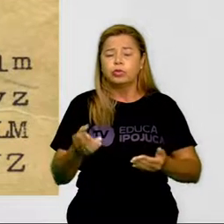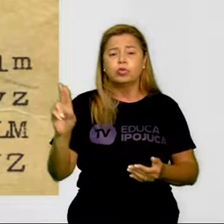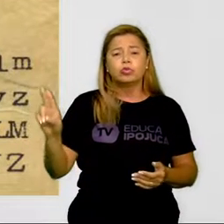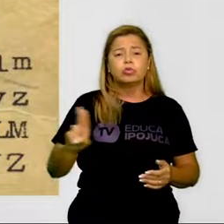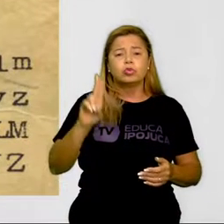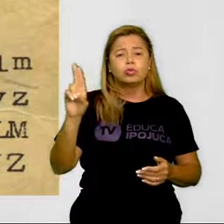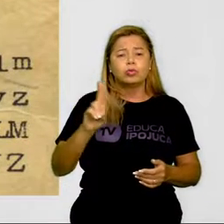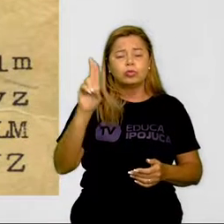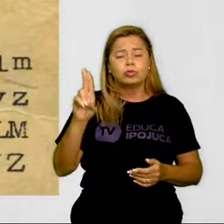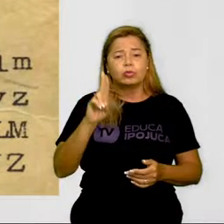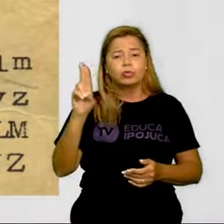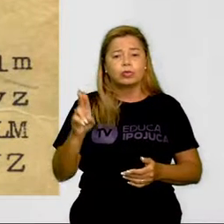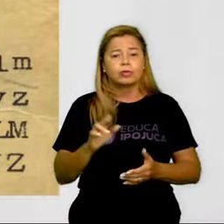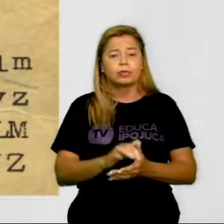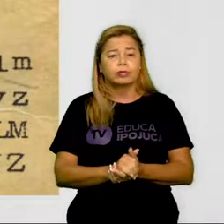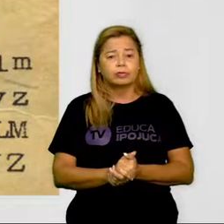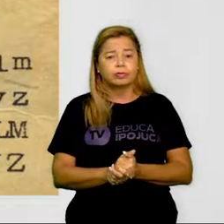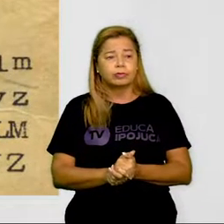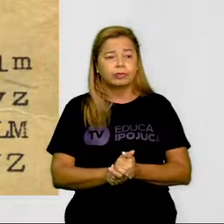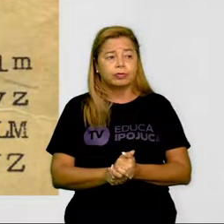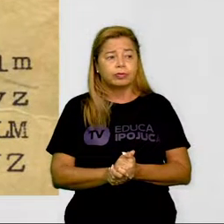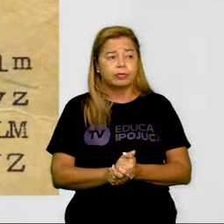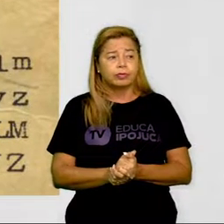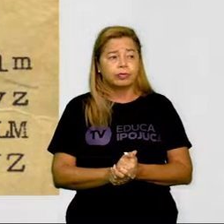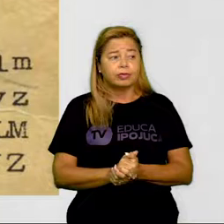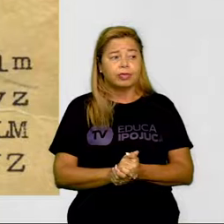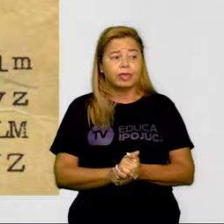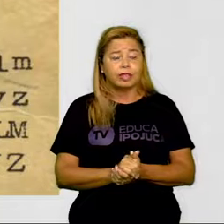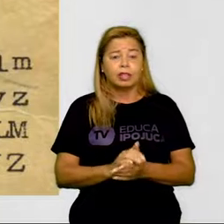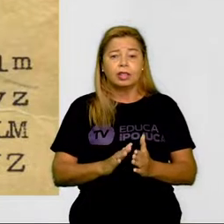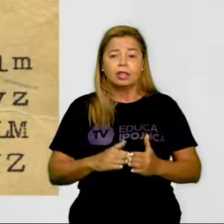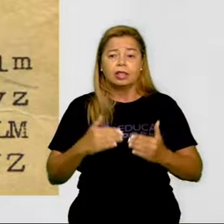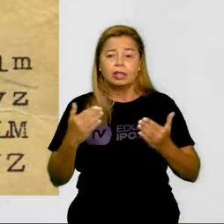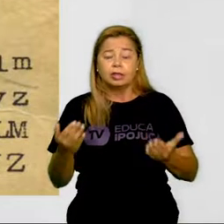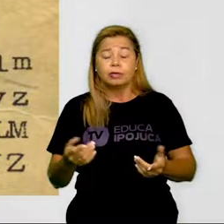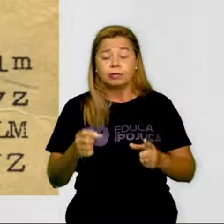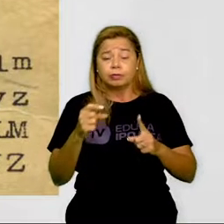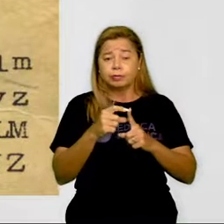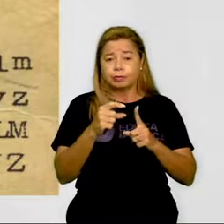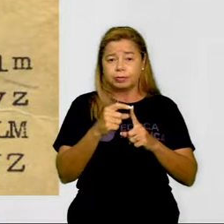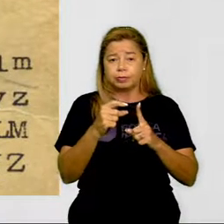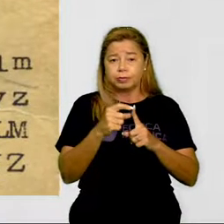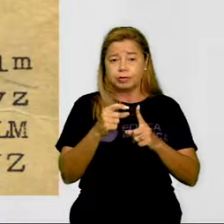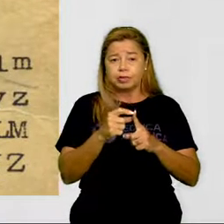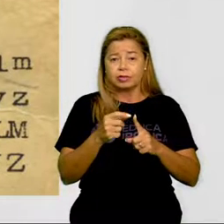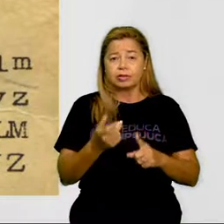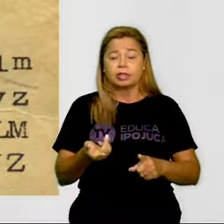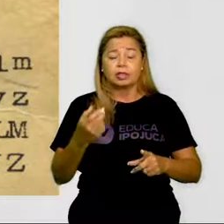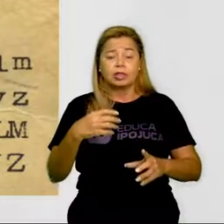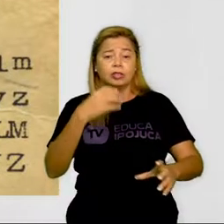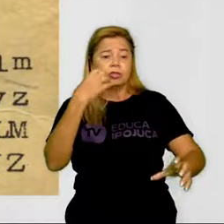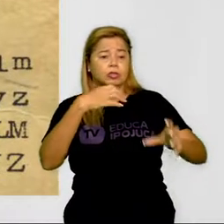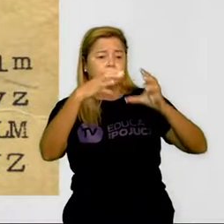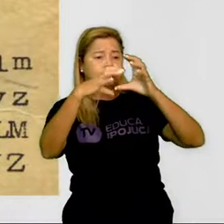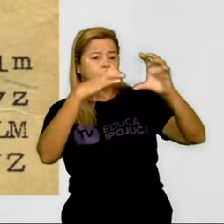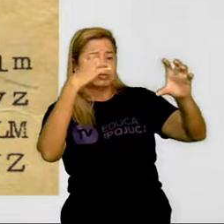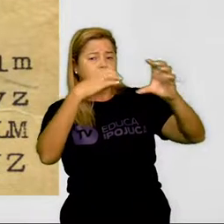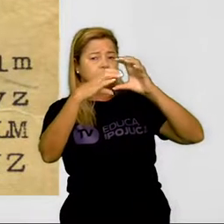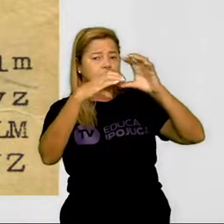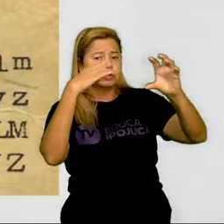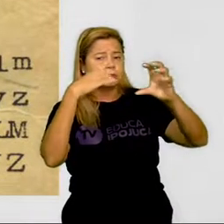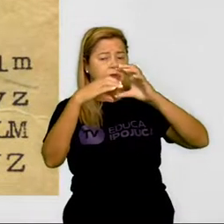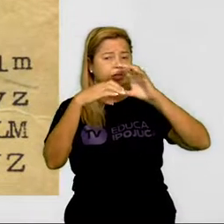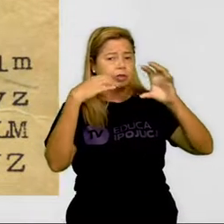Veja só. Dizer que as palavras que a gente fala, aquilo que a gente comunica com o nosso alfabeto, com esse